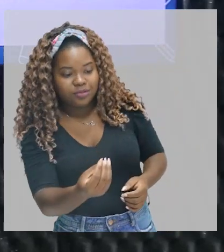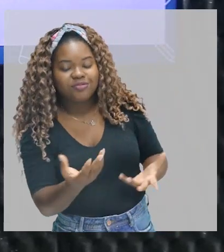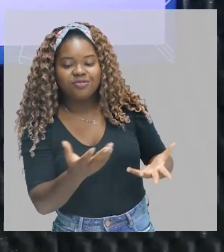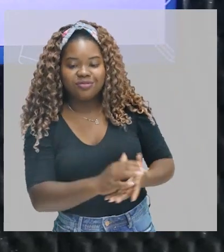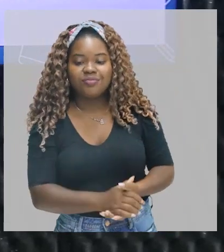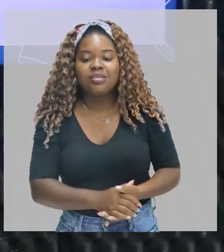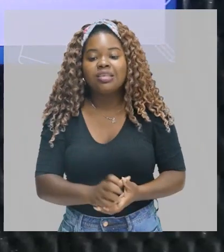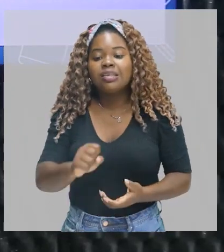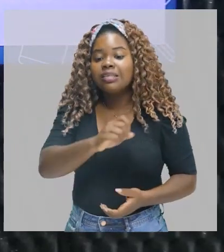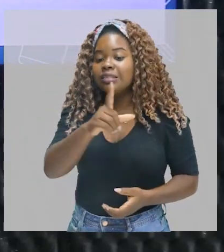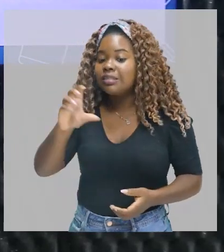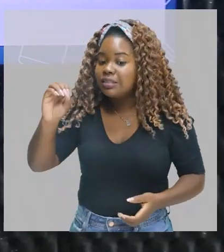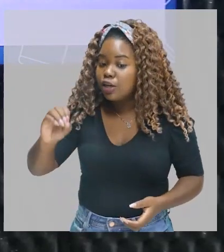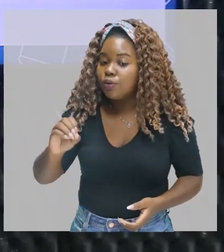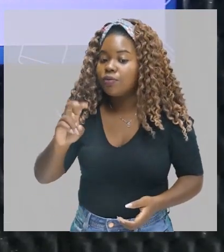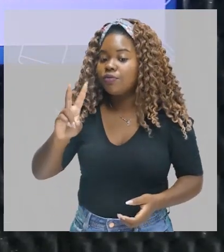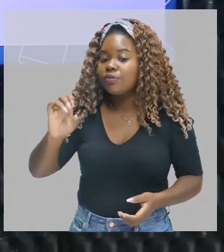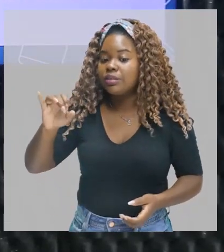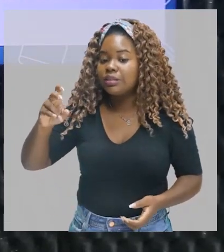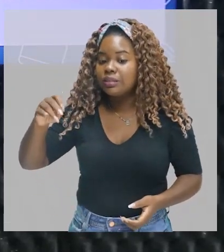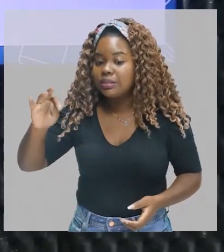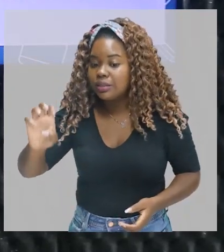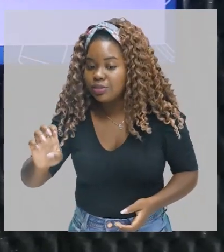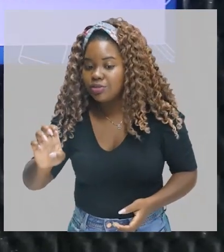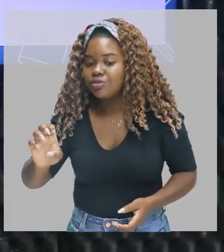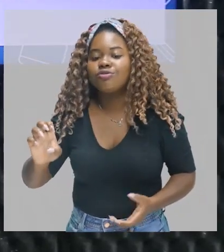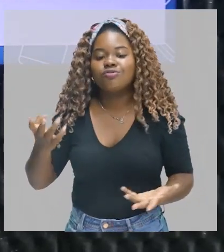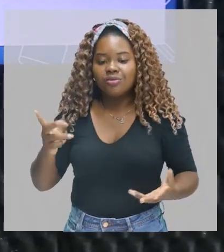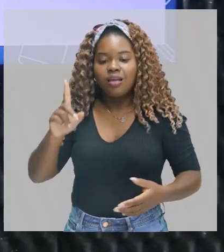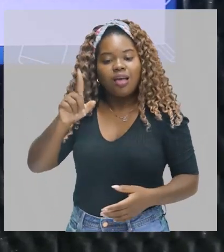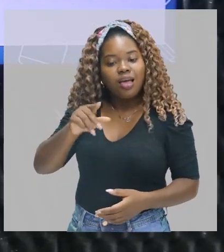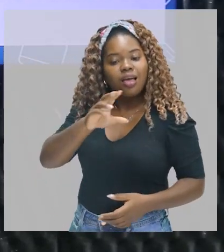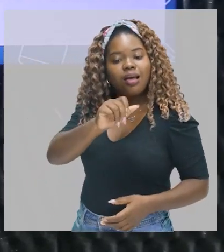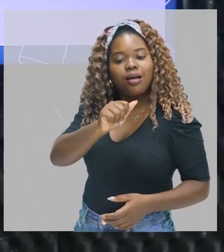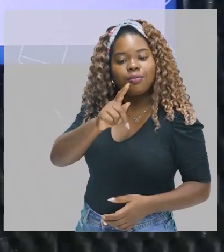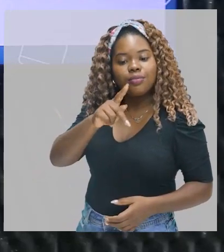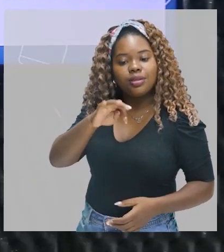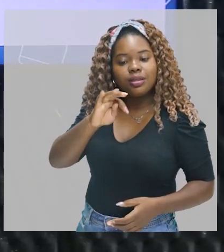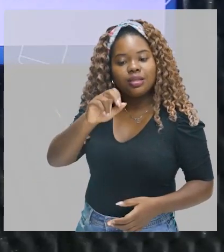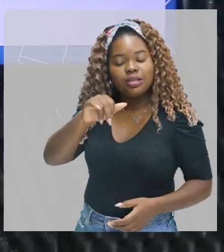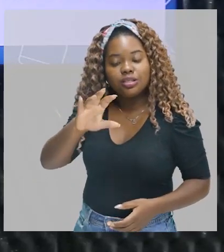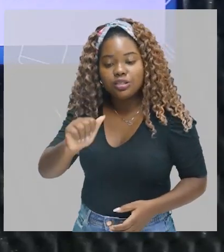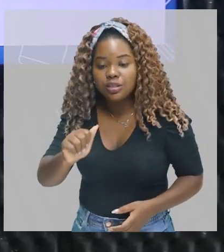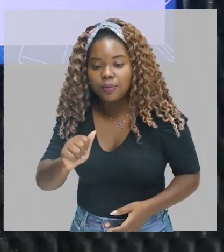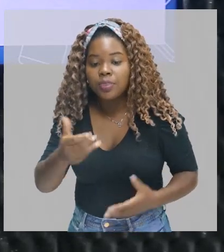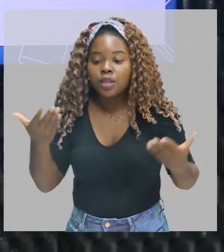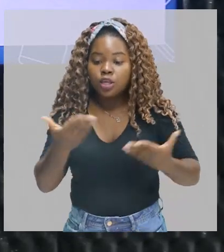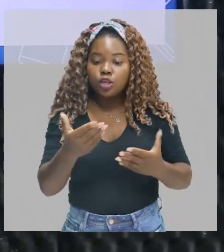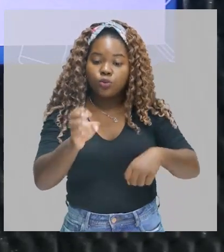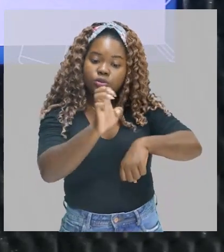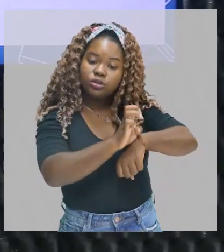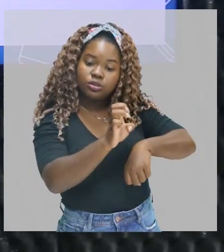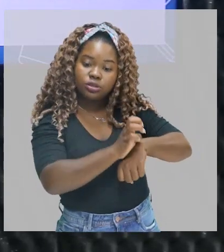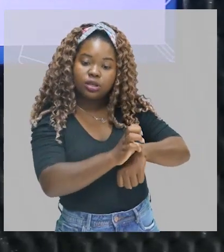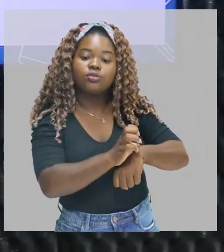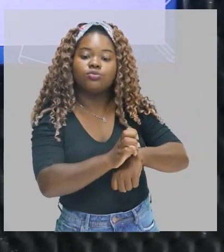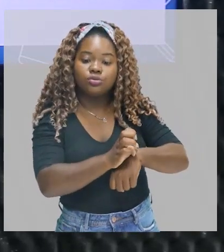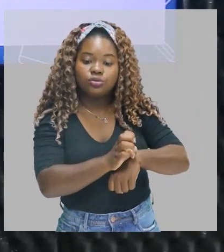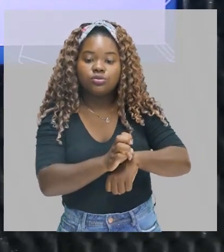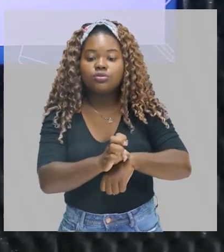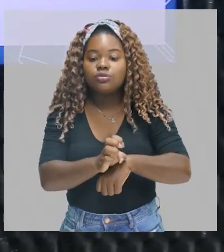capitania, né? Aliás, as duas que prosperaram, Pernambuco, que hoje é o estado de Pernambuco e São Vicente, as duas capitanias